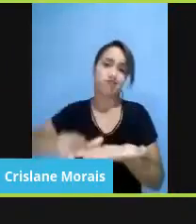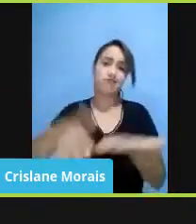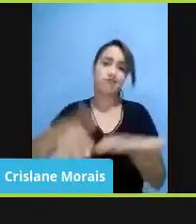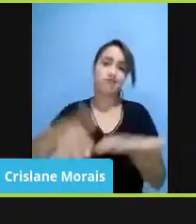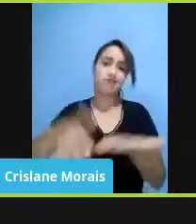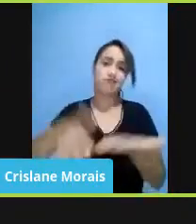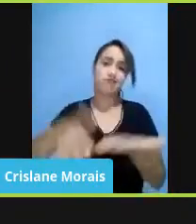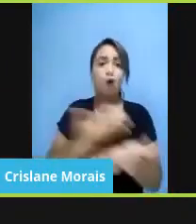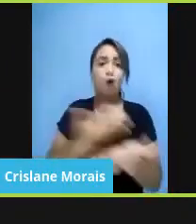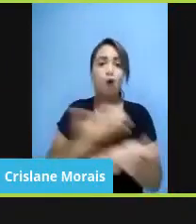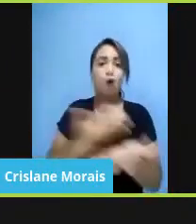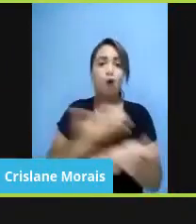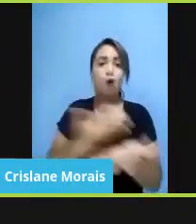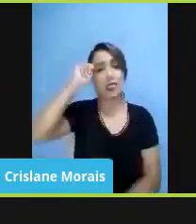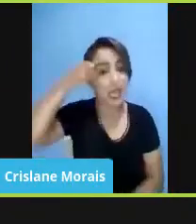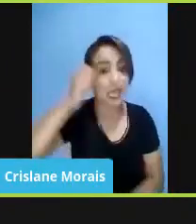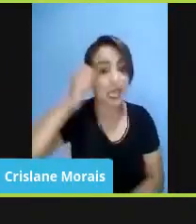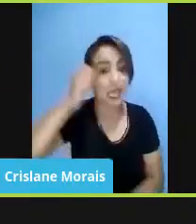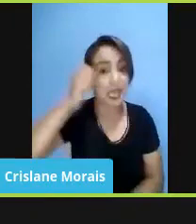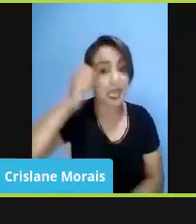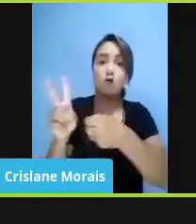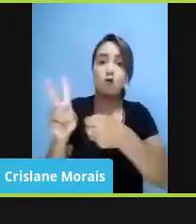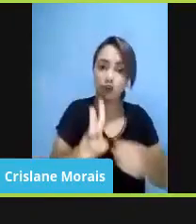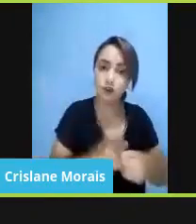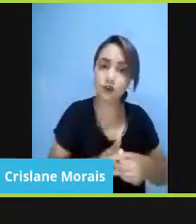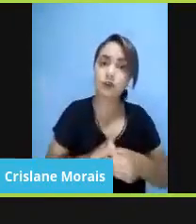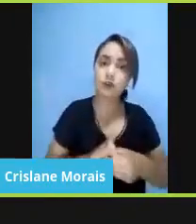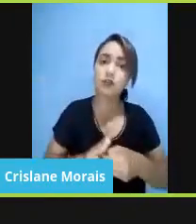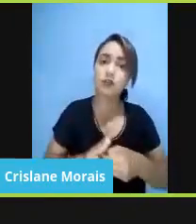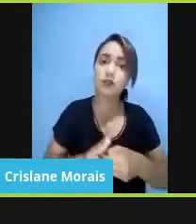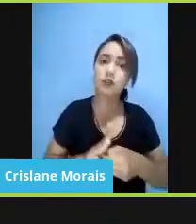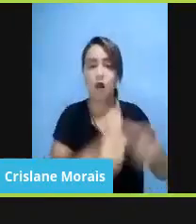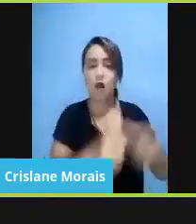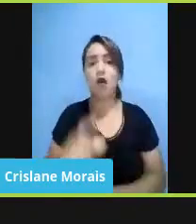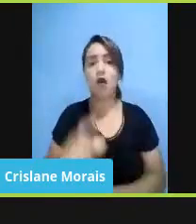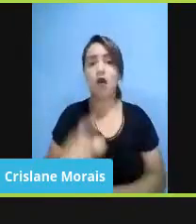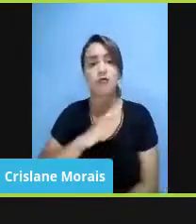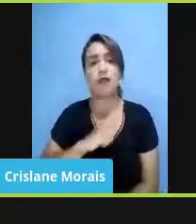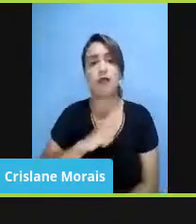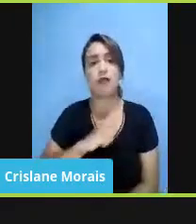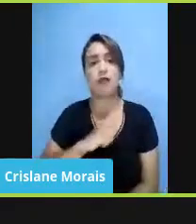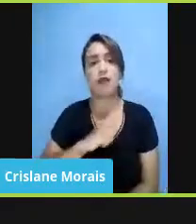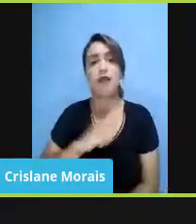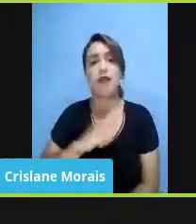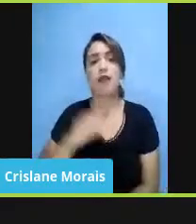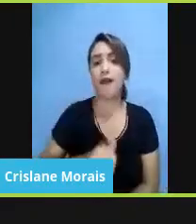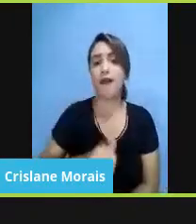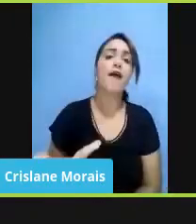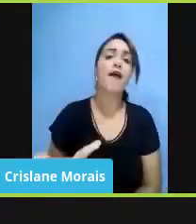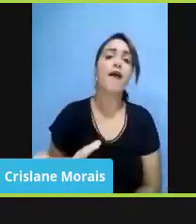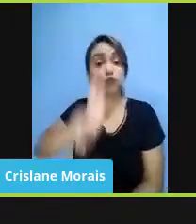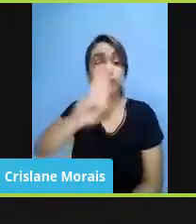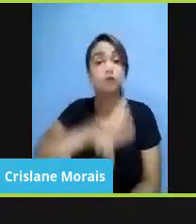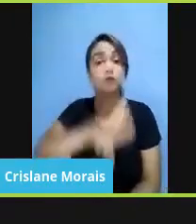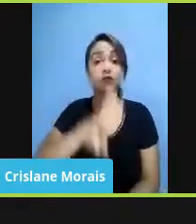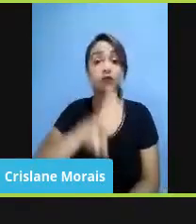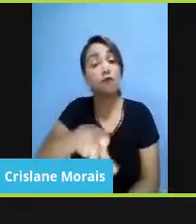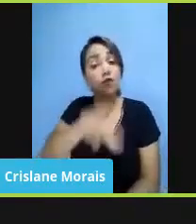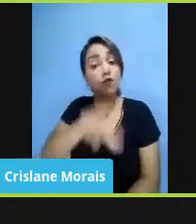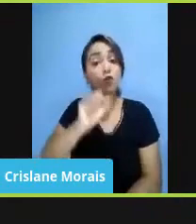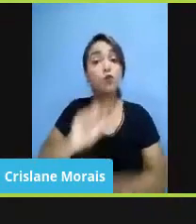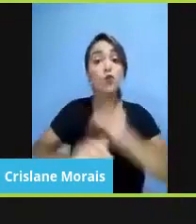negras, depois indígenas, em alguns locais você vai ter universidades que fazem uma opção também